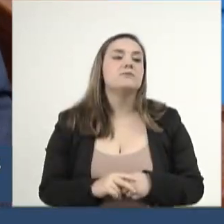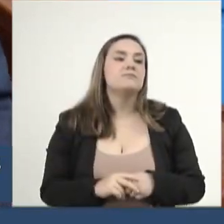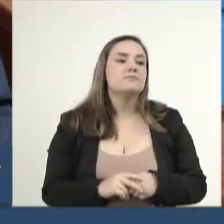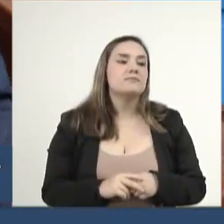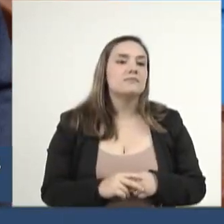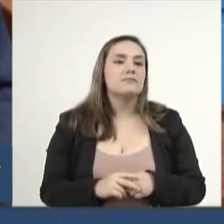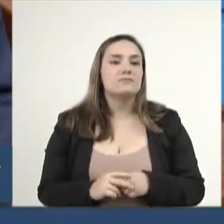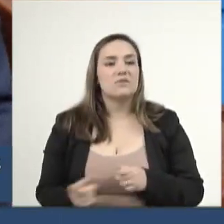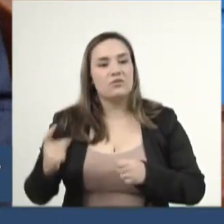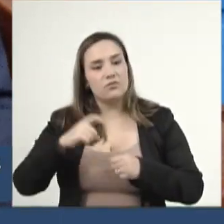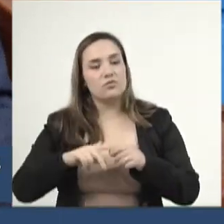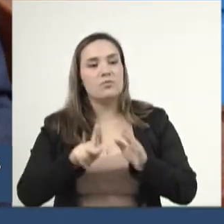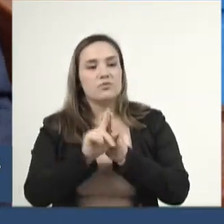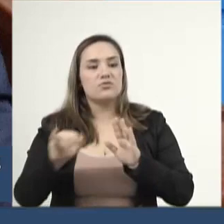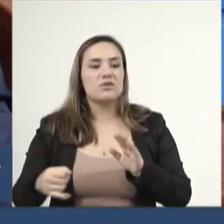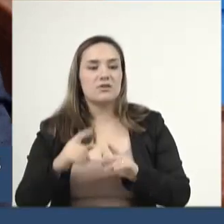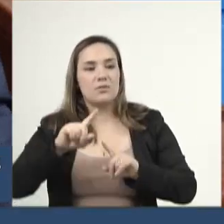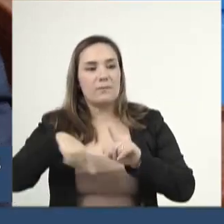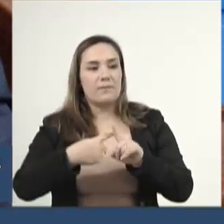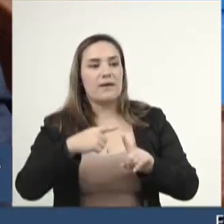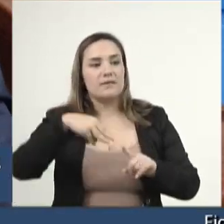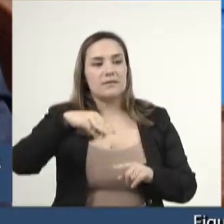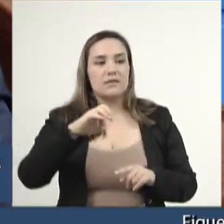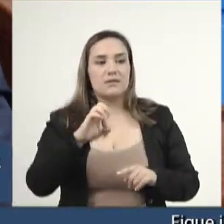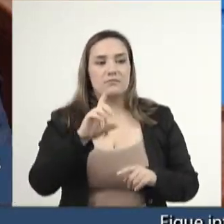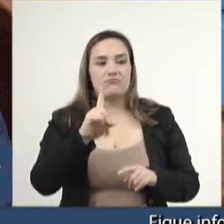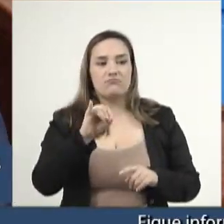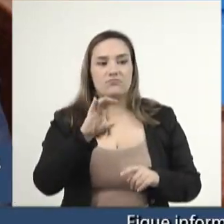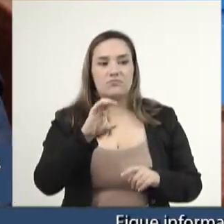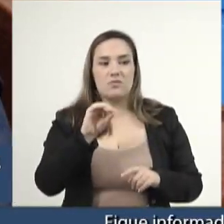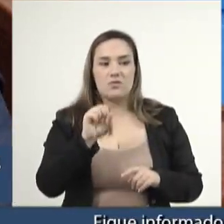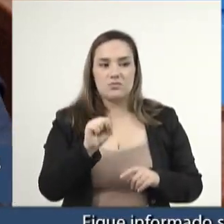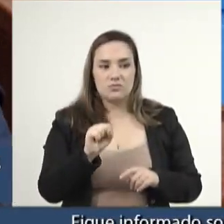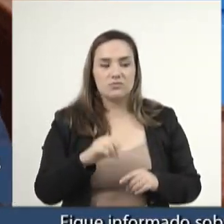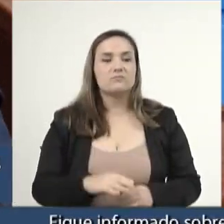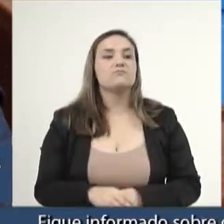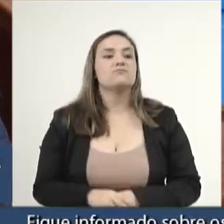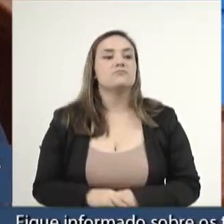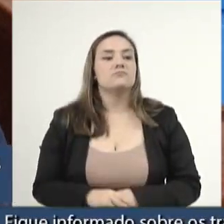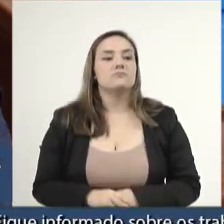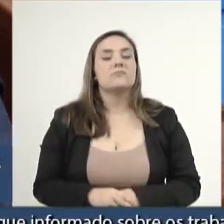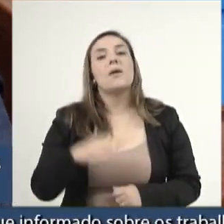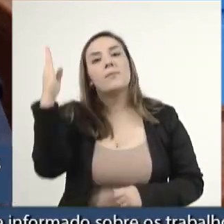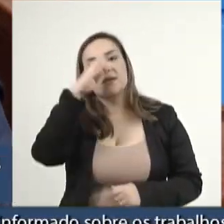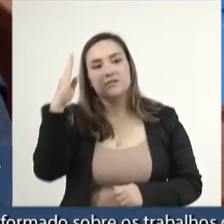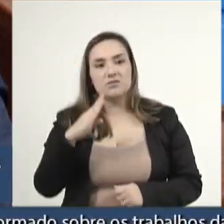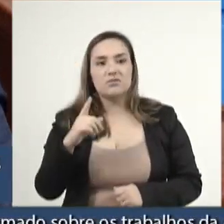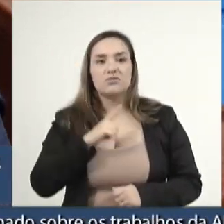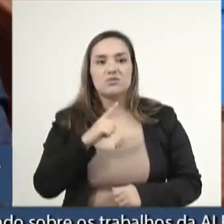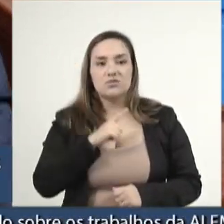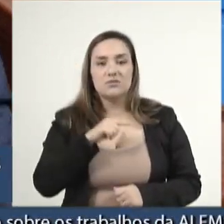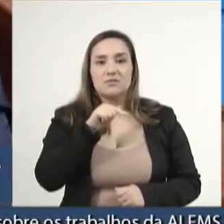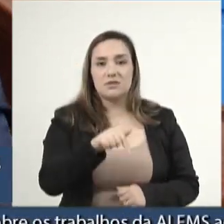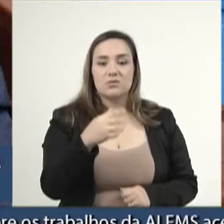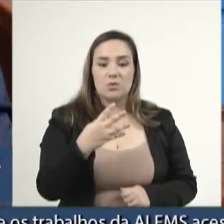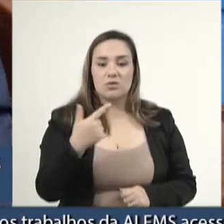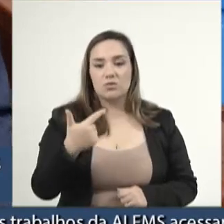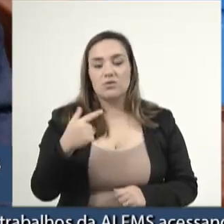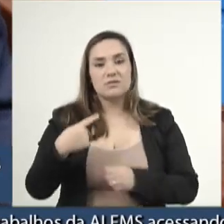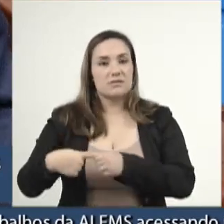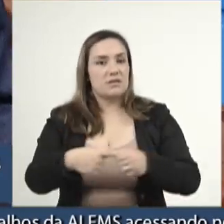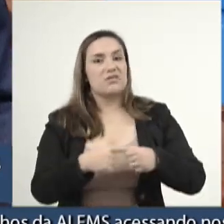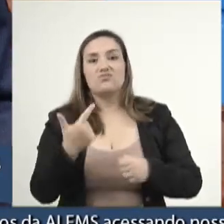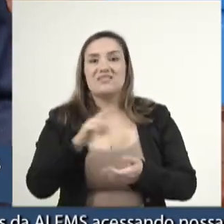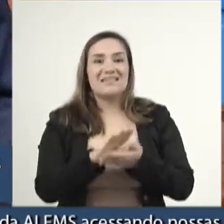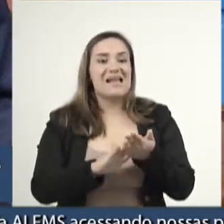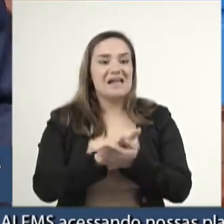programa Mais Médicos. Quando a Dilma implantou esse programa, no Brasil tinha 742 municípios que não tinha nenhum